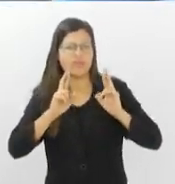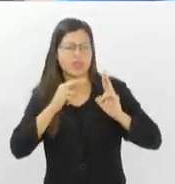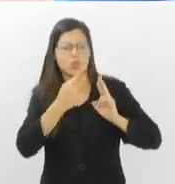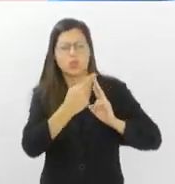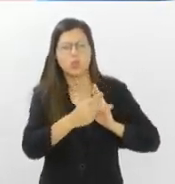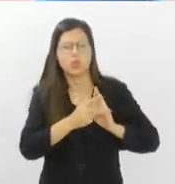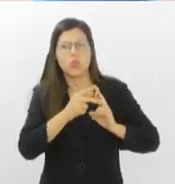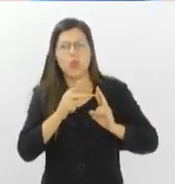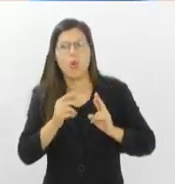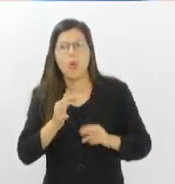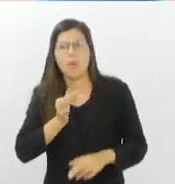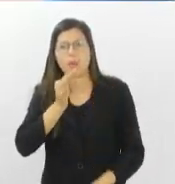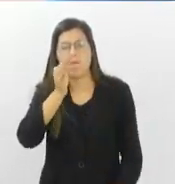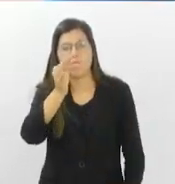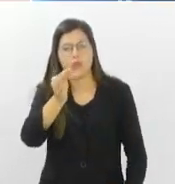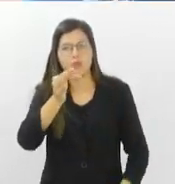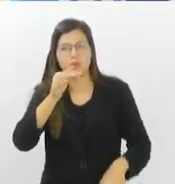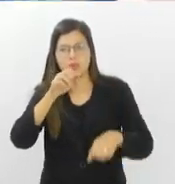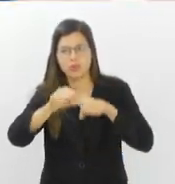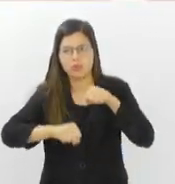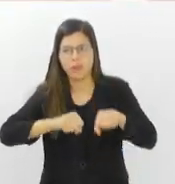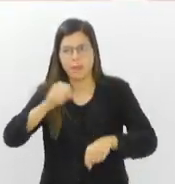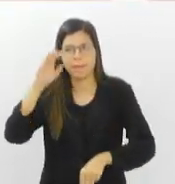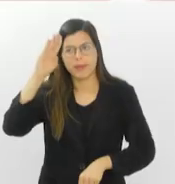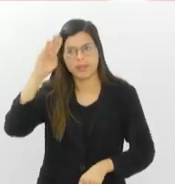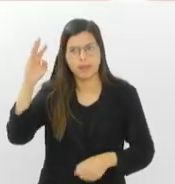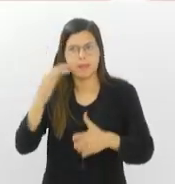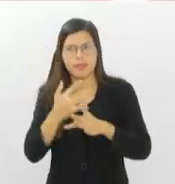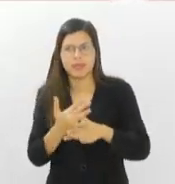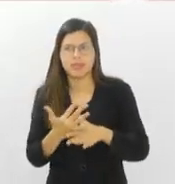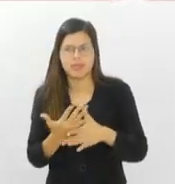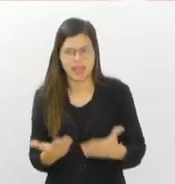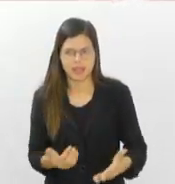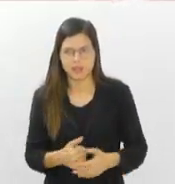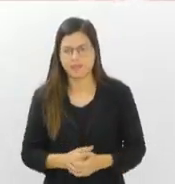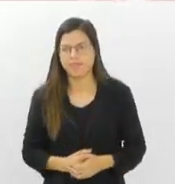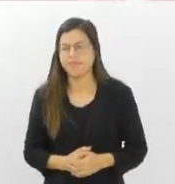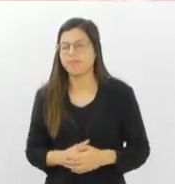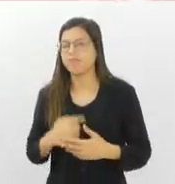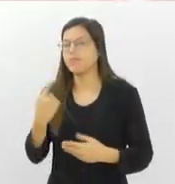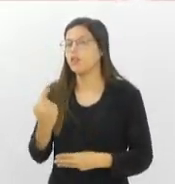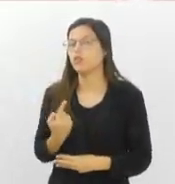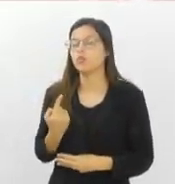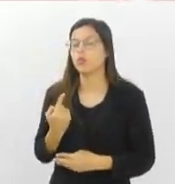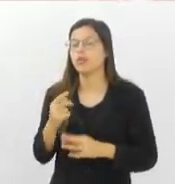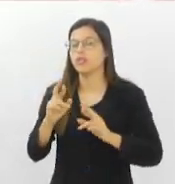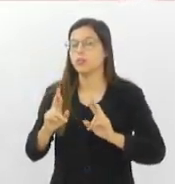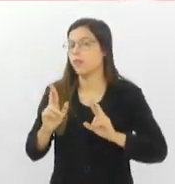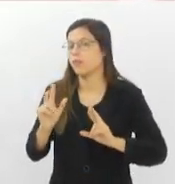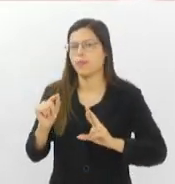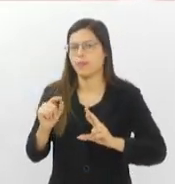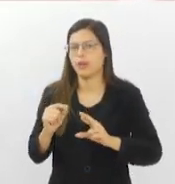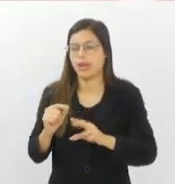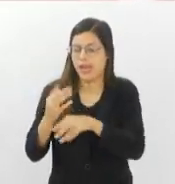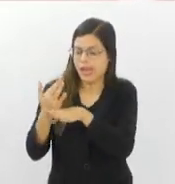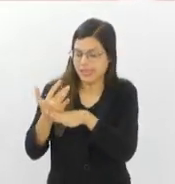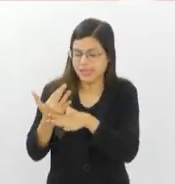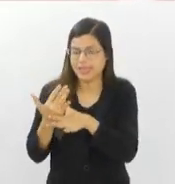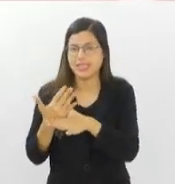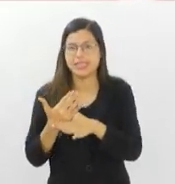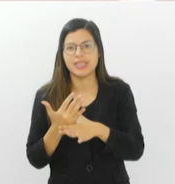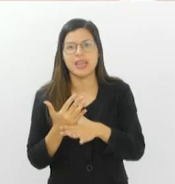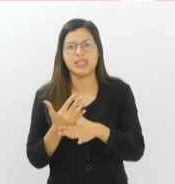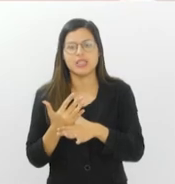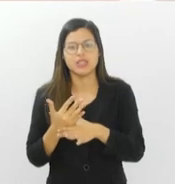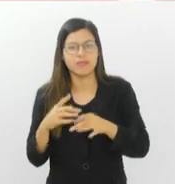expectativas para o futuro ciclístico, principalmente nas cidades? É, a gente espera, né, que cada vez mais os municípios, com a